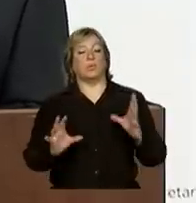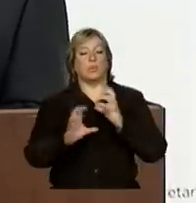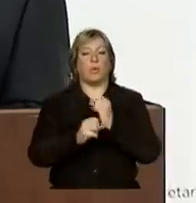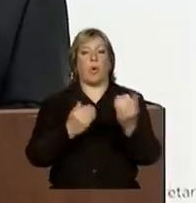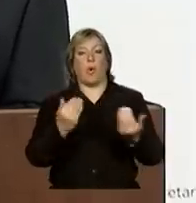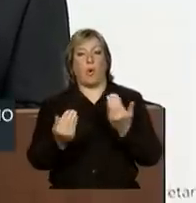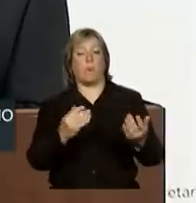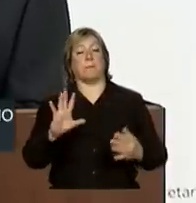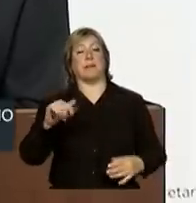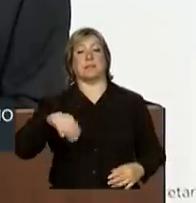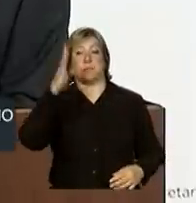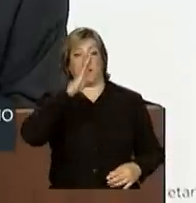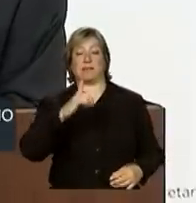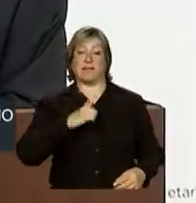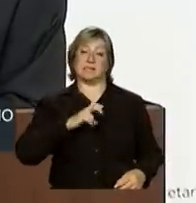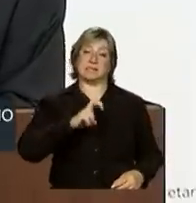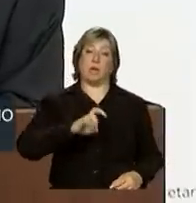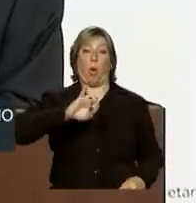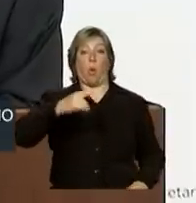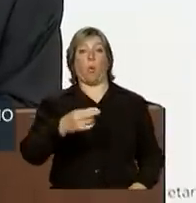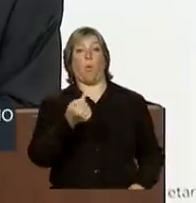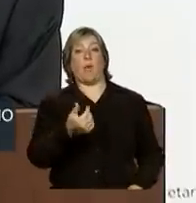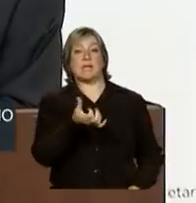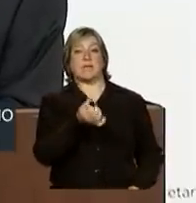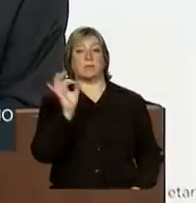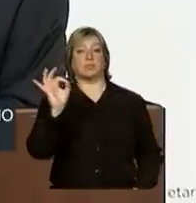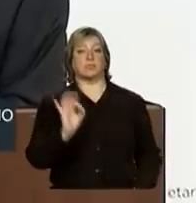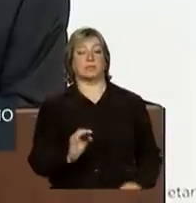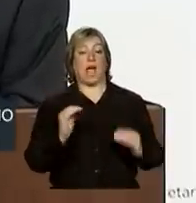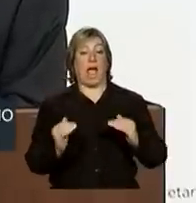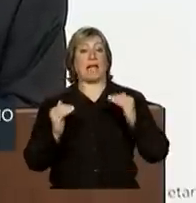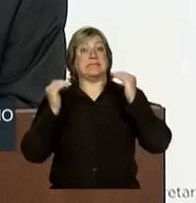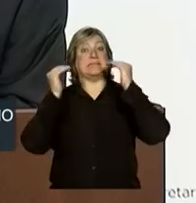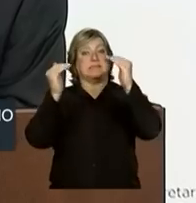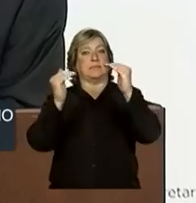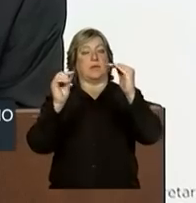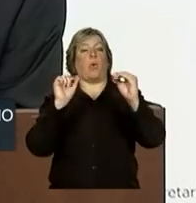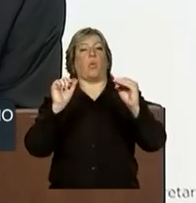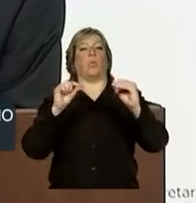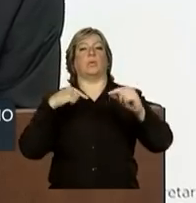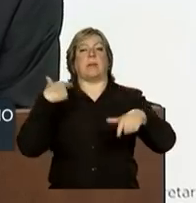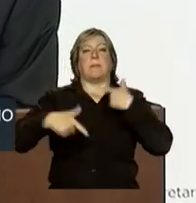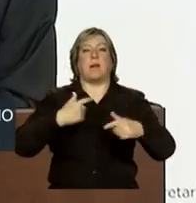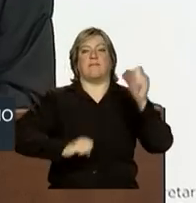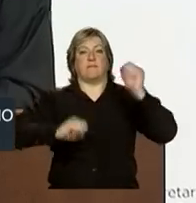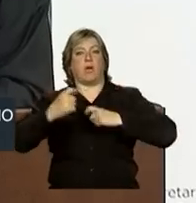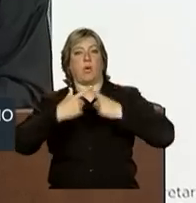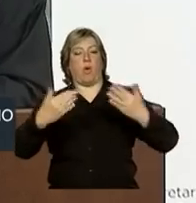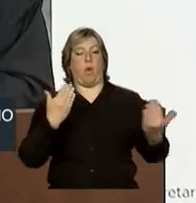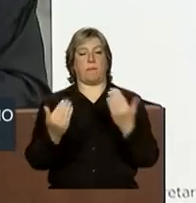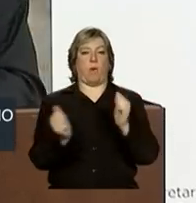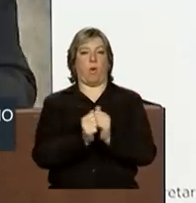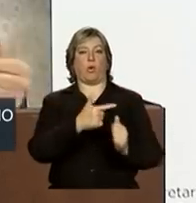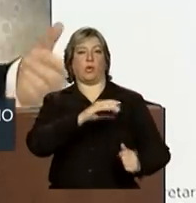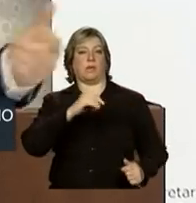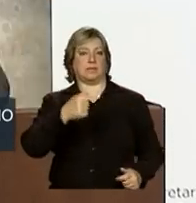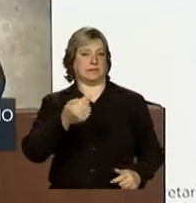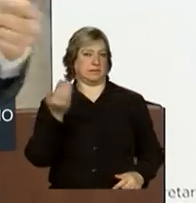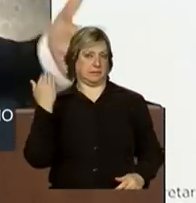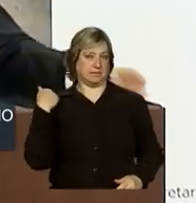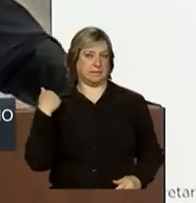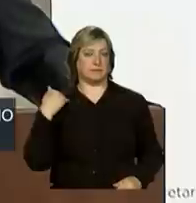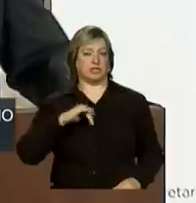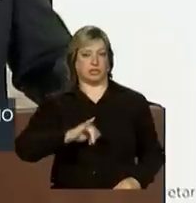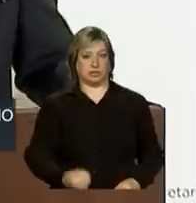5%, quase 6% acima da produção de janeiro de 2007. Com